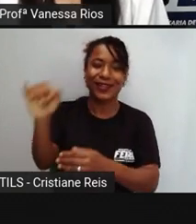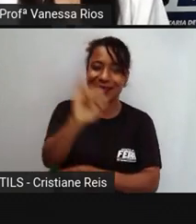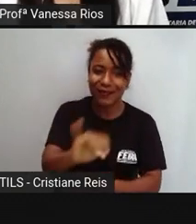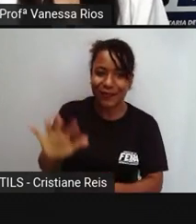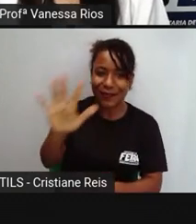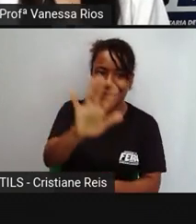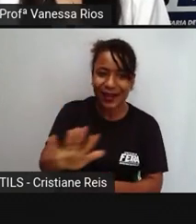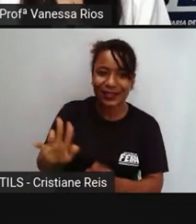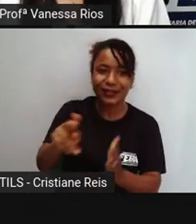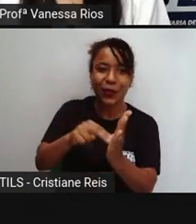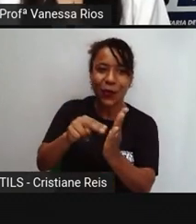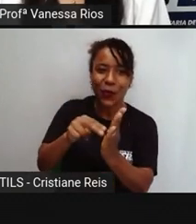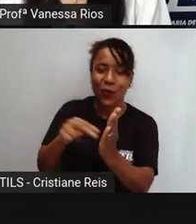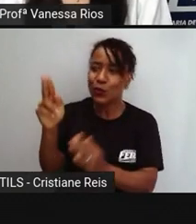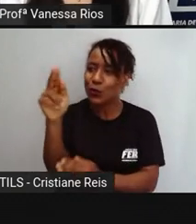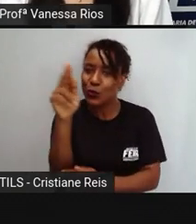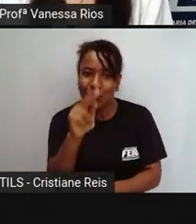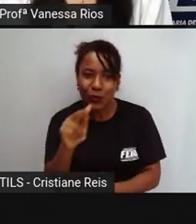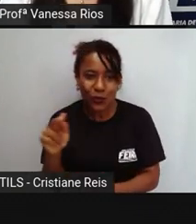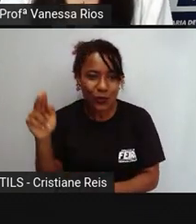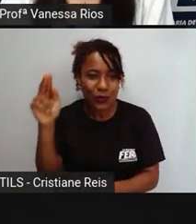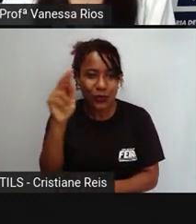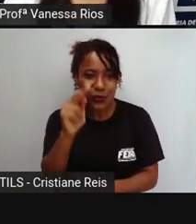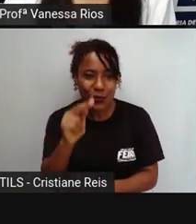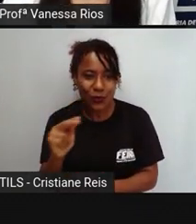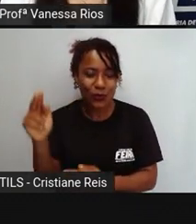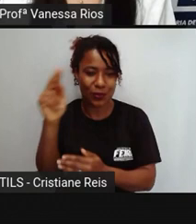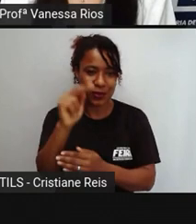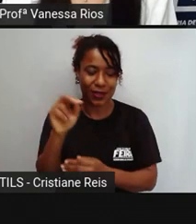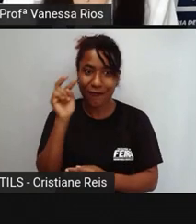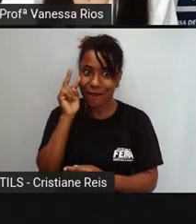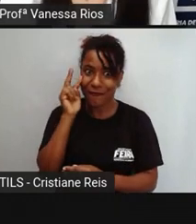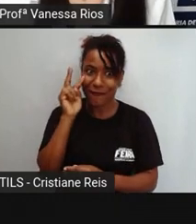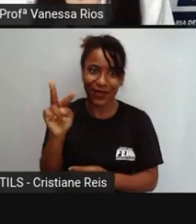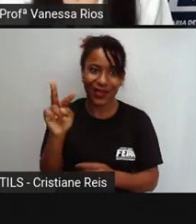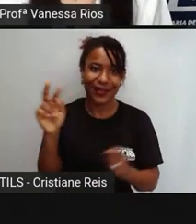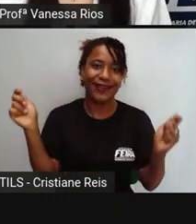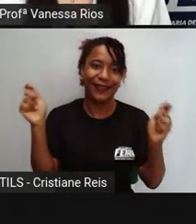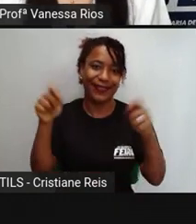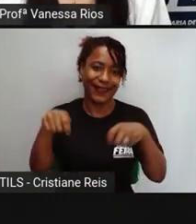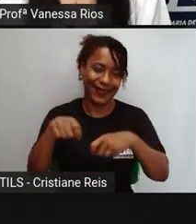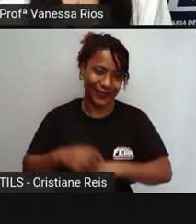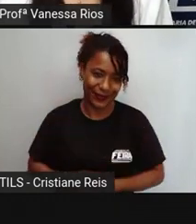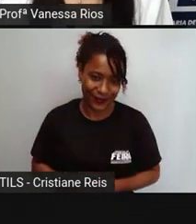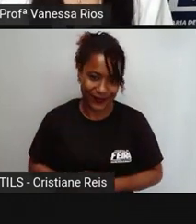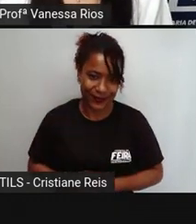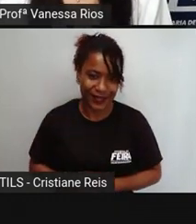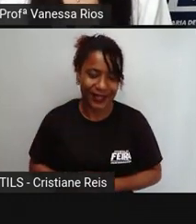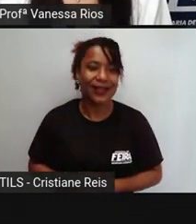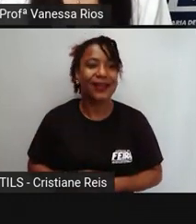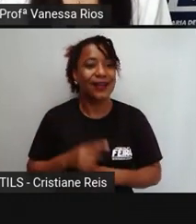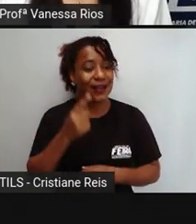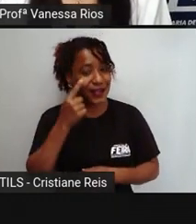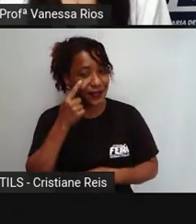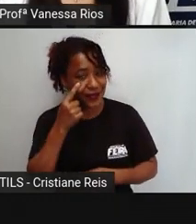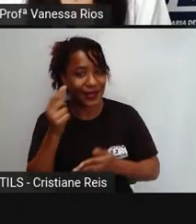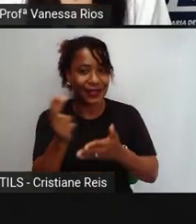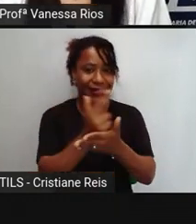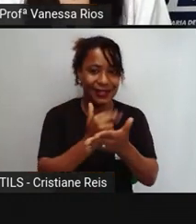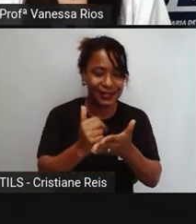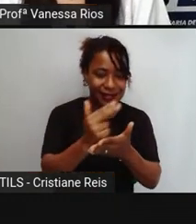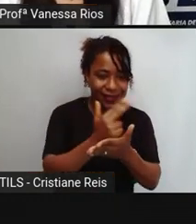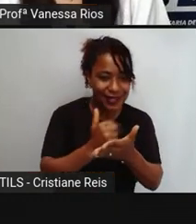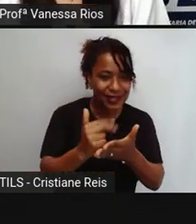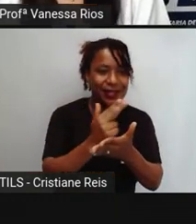presta a ser representado visualmente. Então, gente já percebe aí a associação a desenhos, a